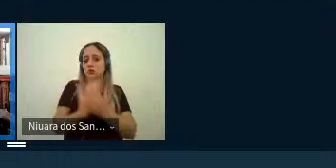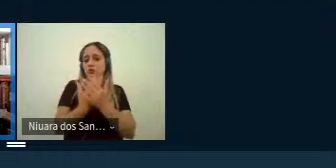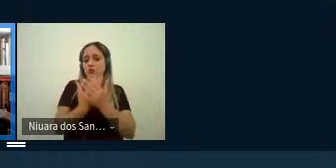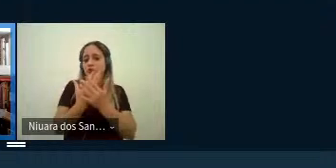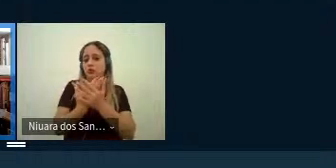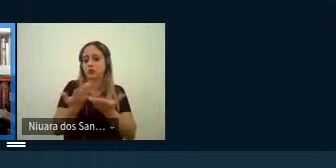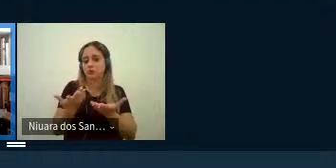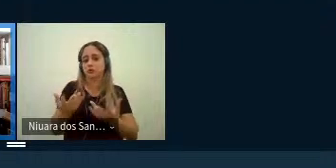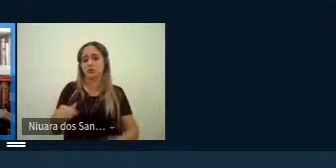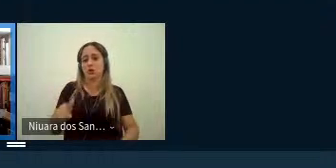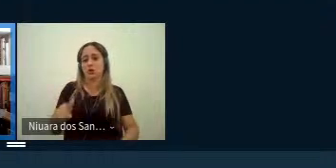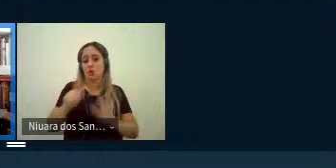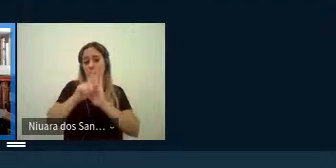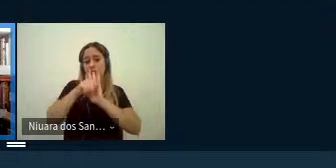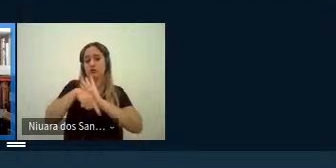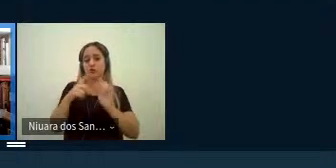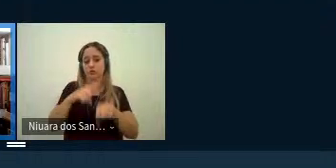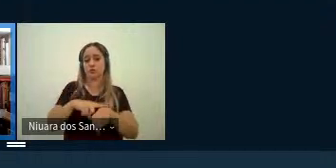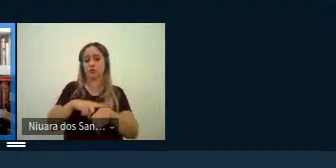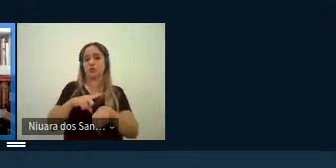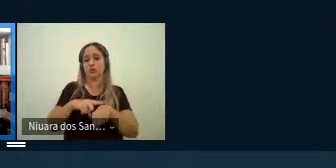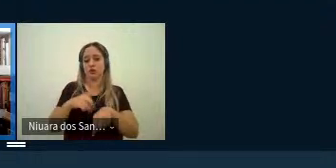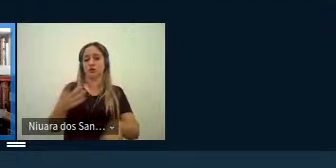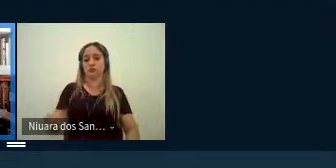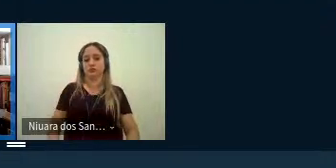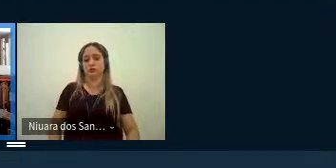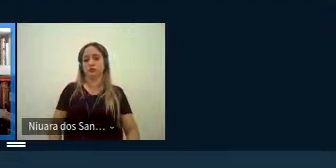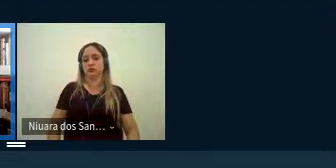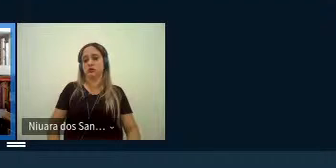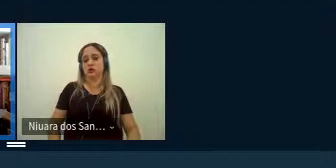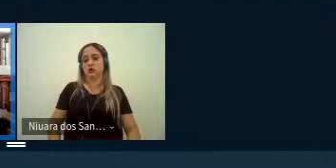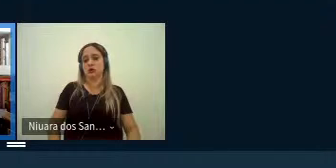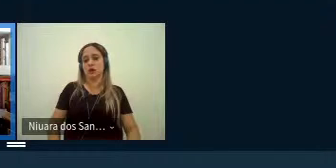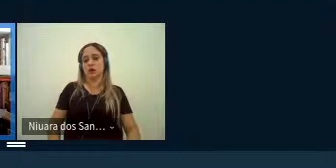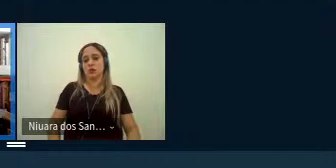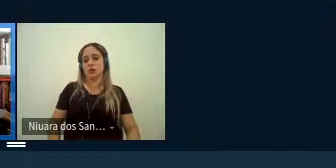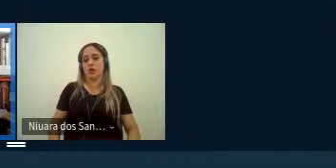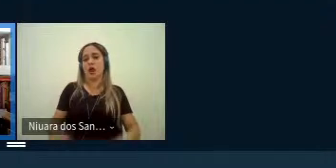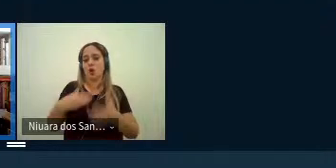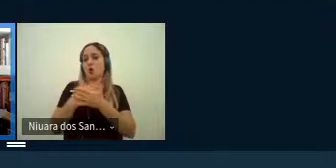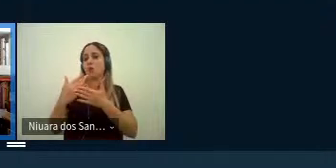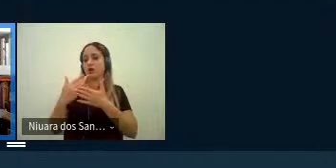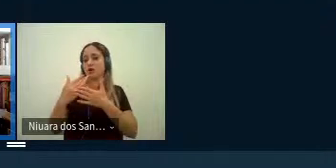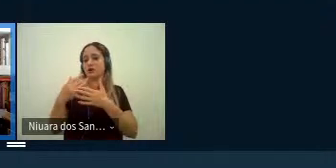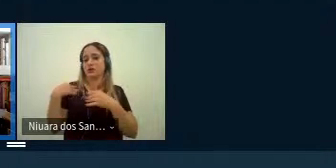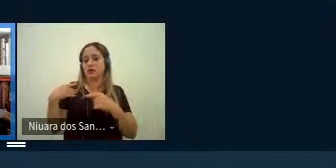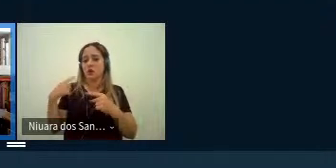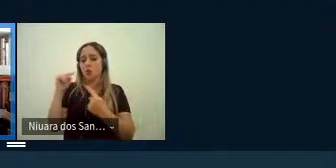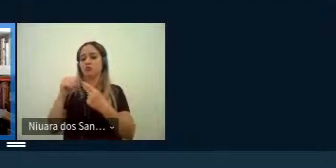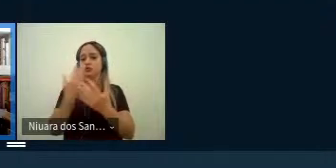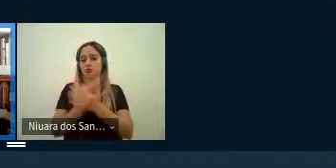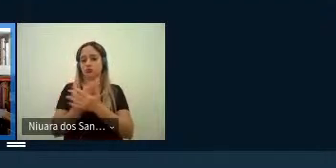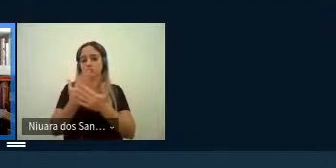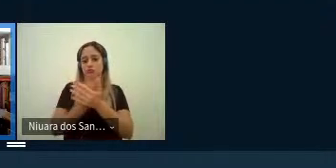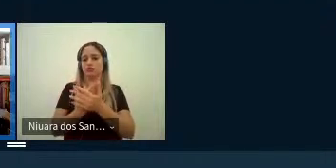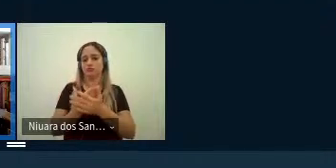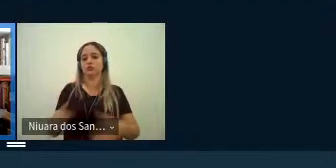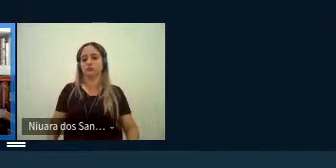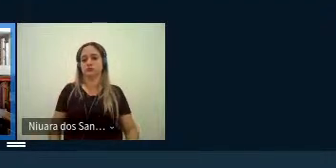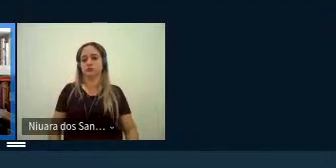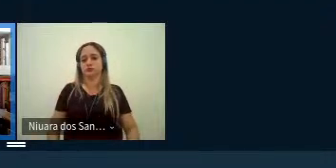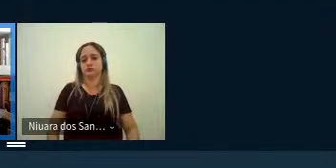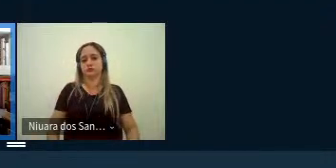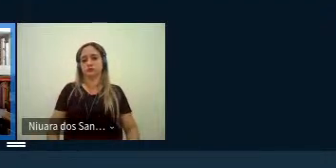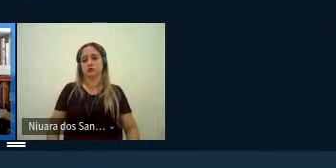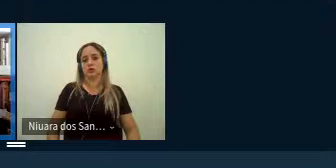né nesse momento então o escopo da tradução ele começa a ser considerado como um objeto de estudo e sendo então